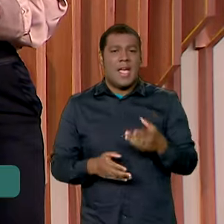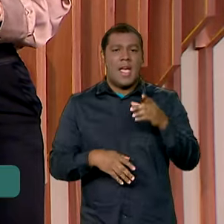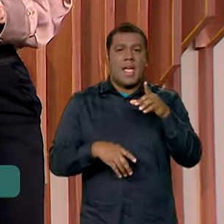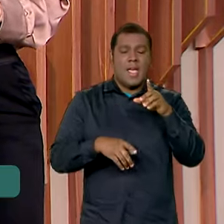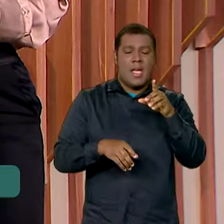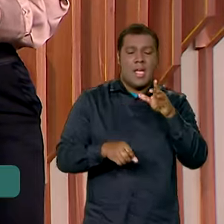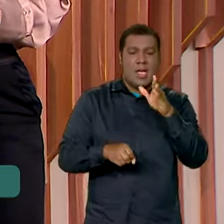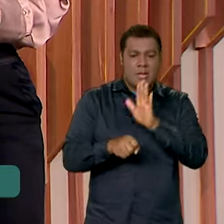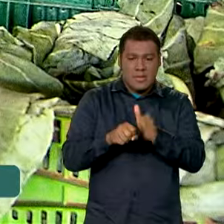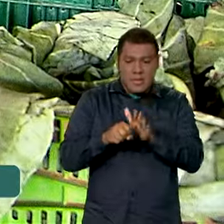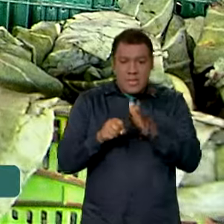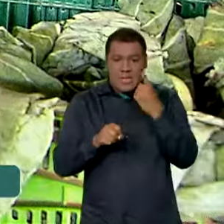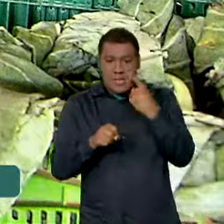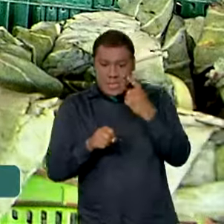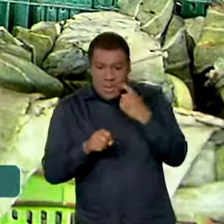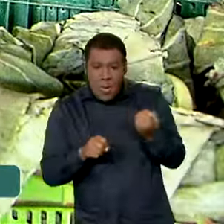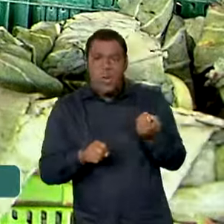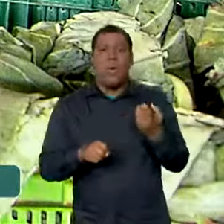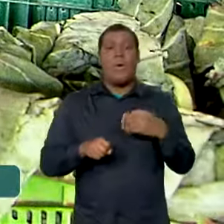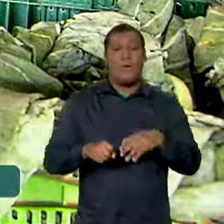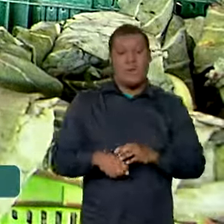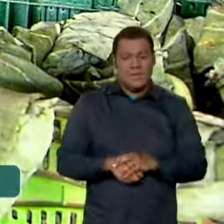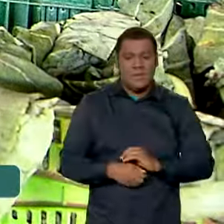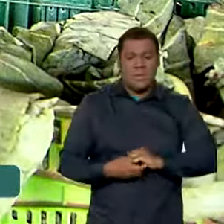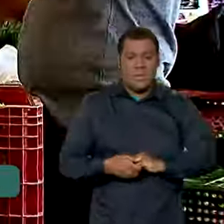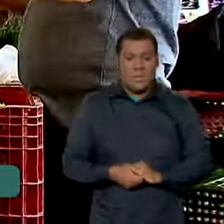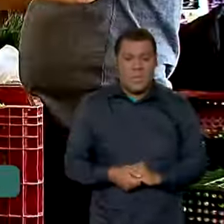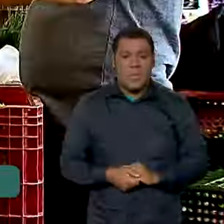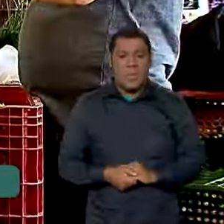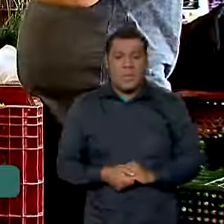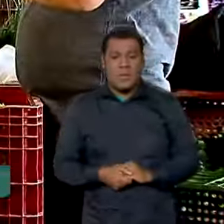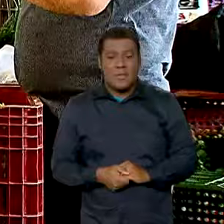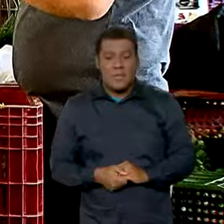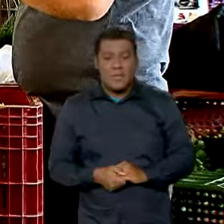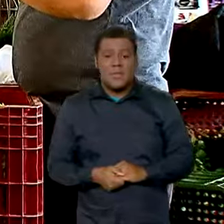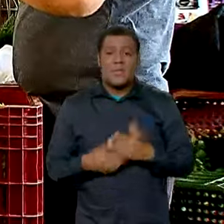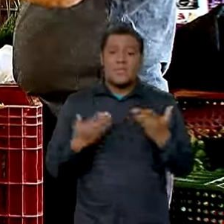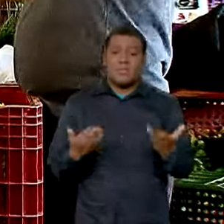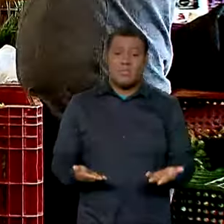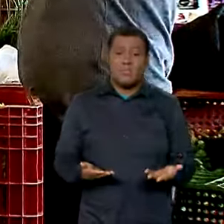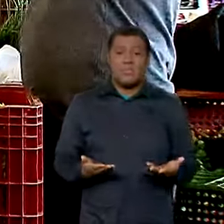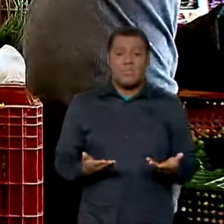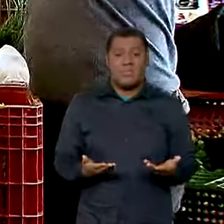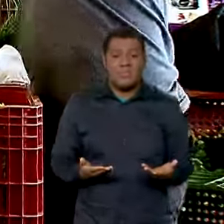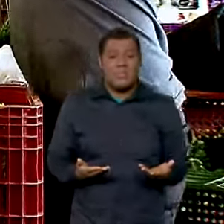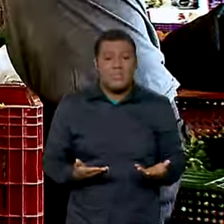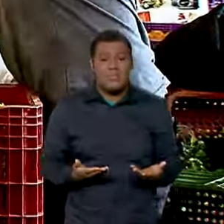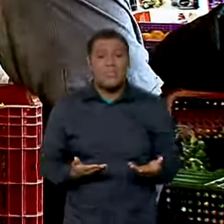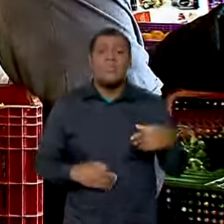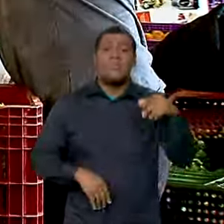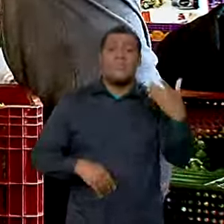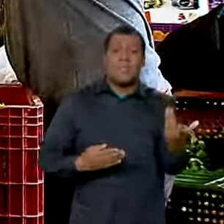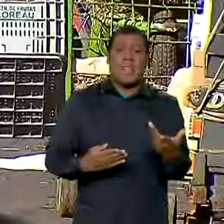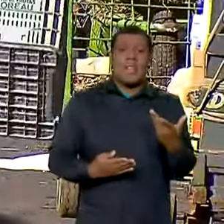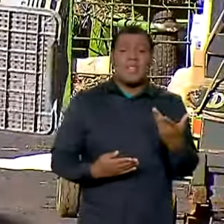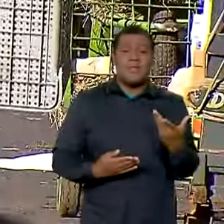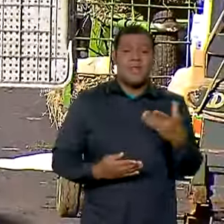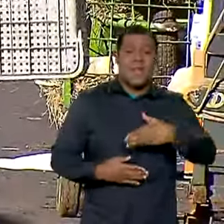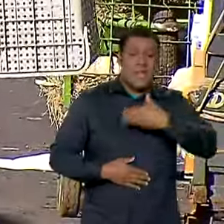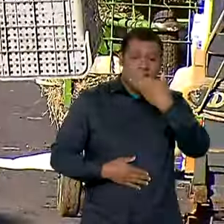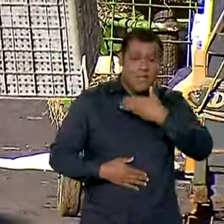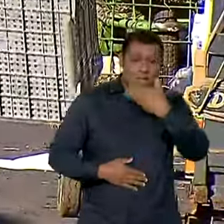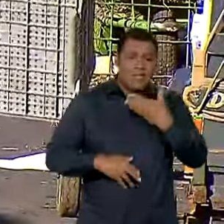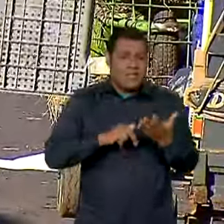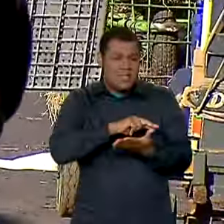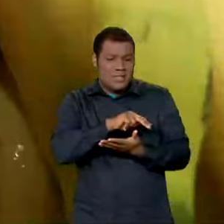registraram queda. Segundo o Boletim Proorte, o aumento da oferta nacional em vários produtos influenciou